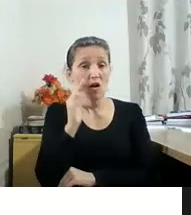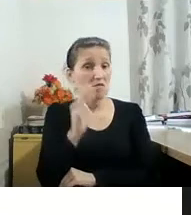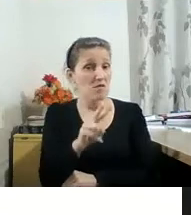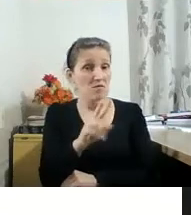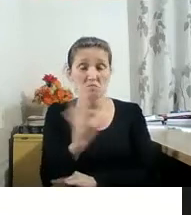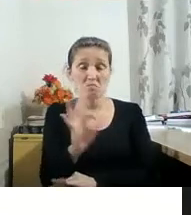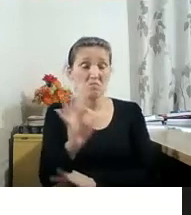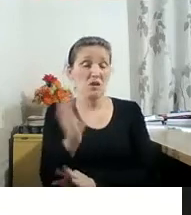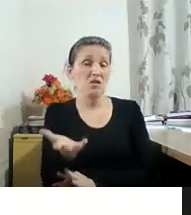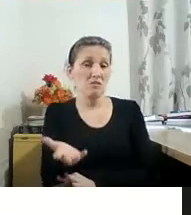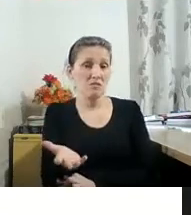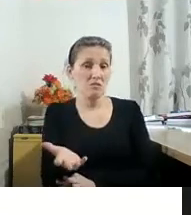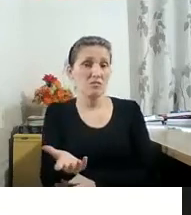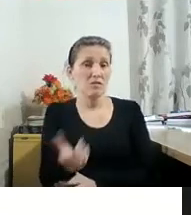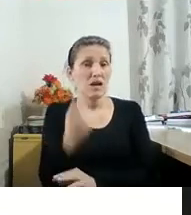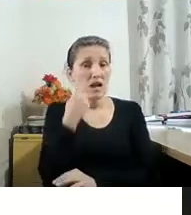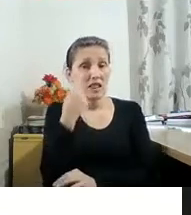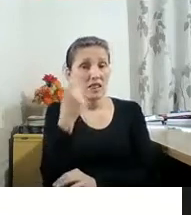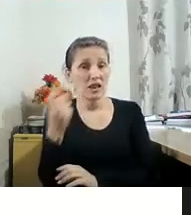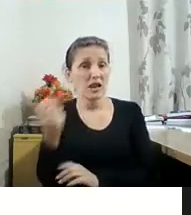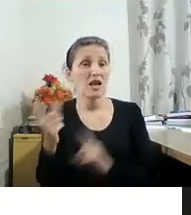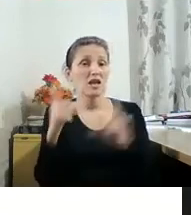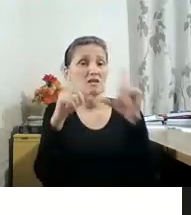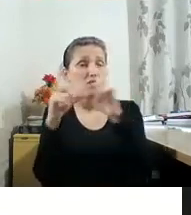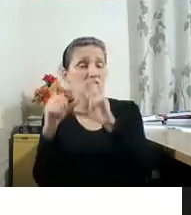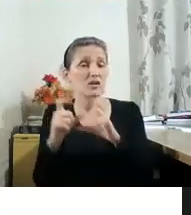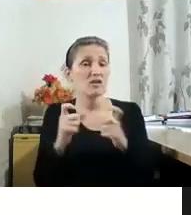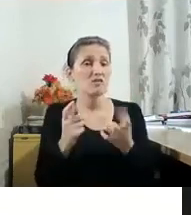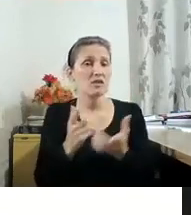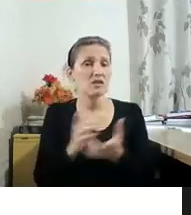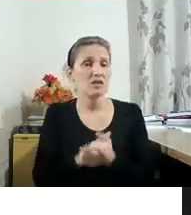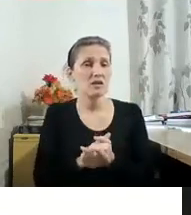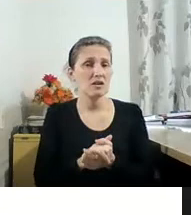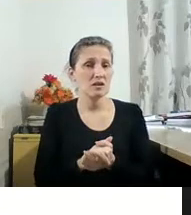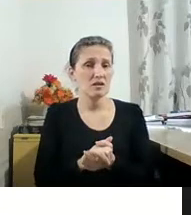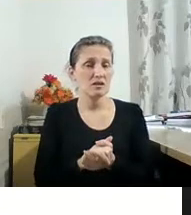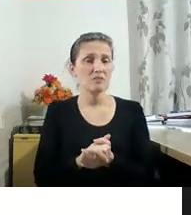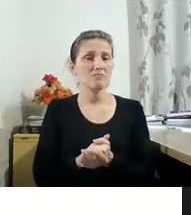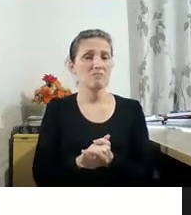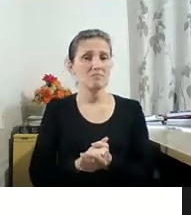Me interessa fotografar esse pequeno matozinho que está ali no chão.